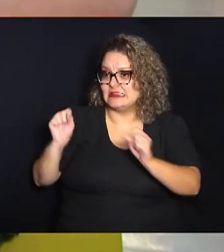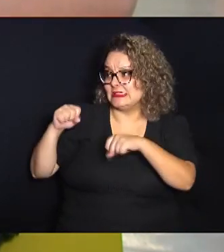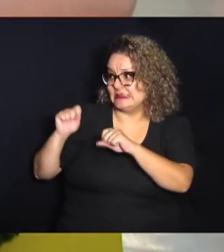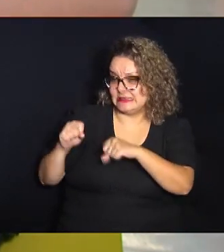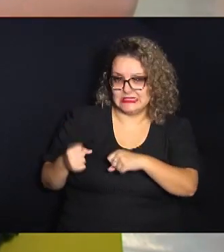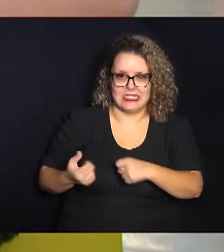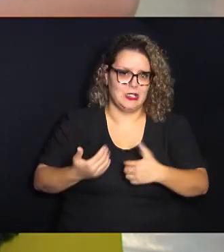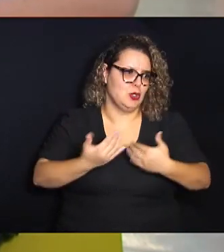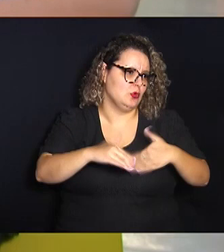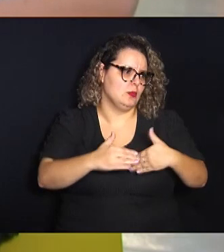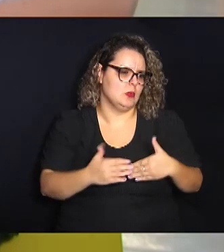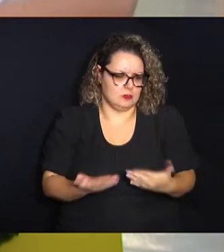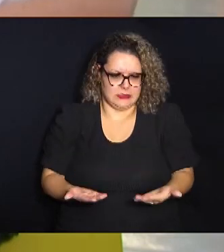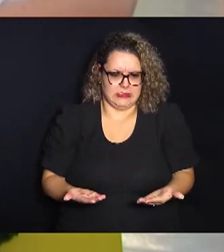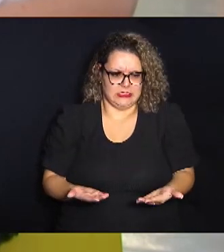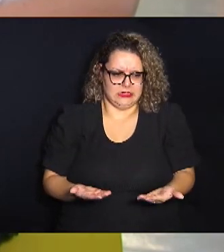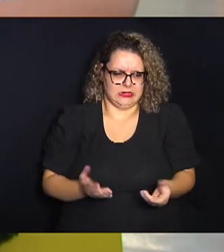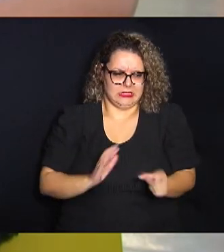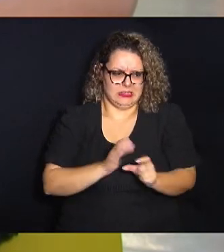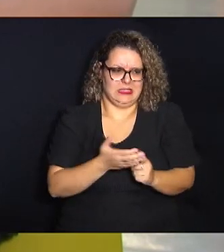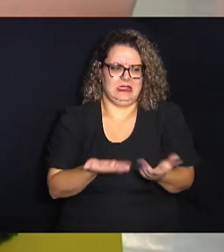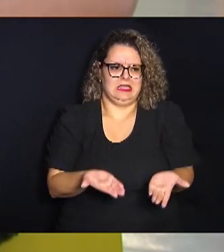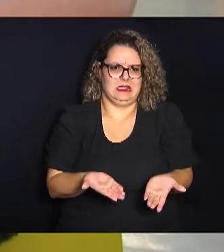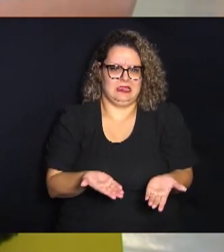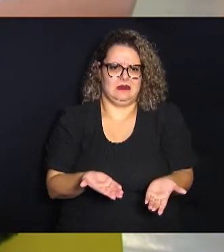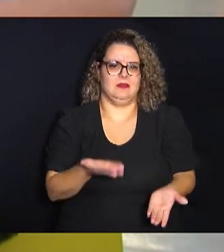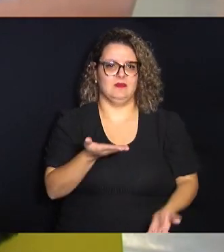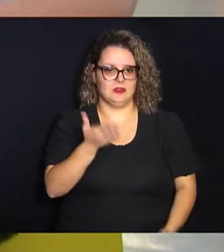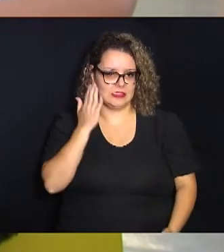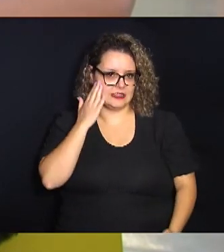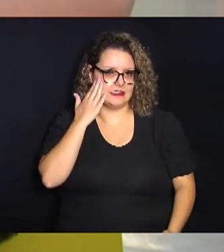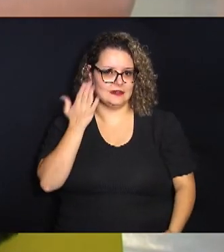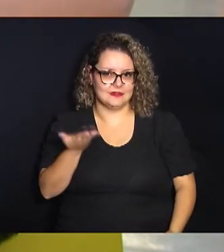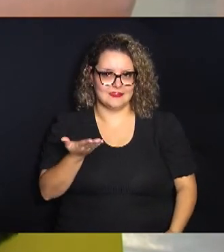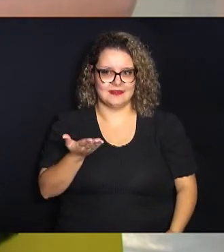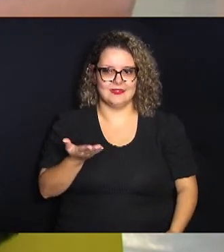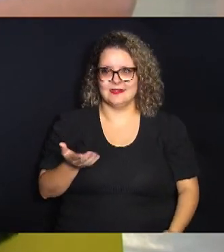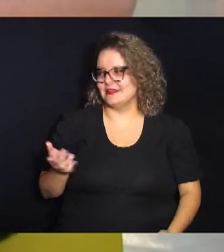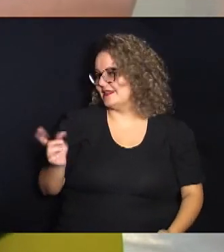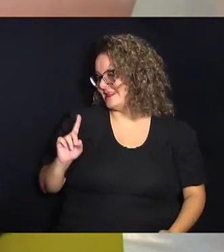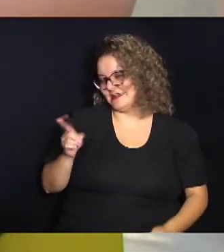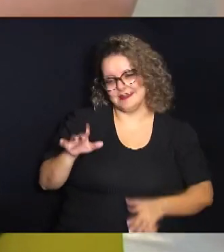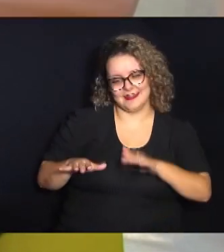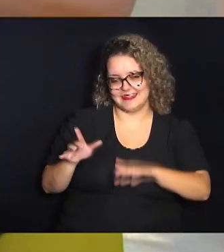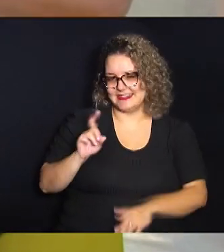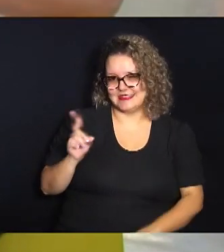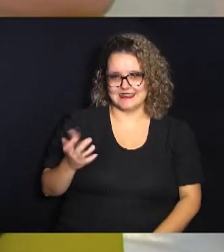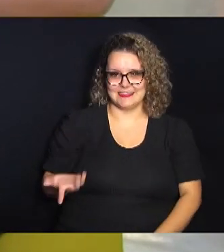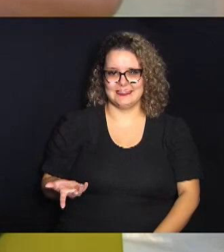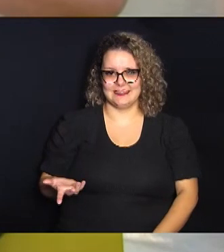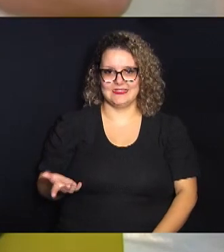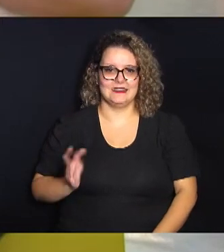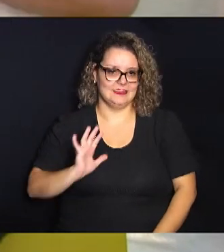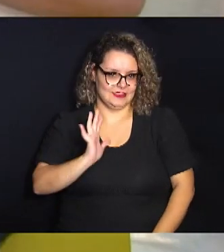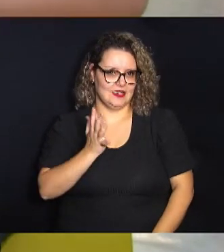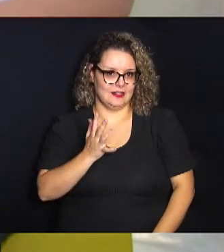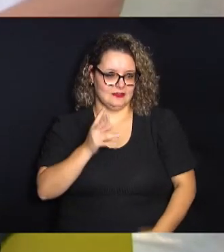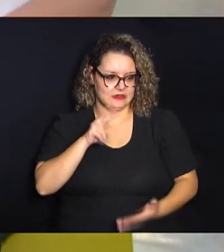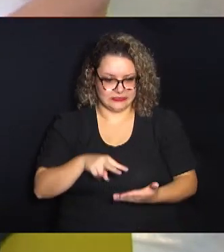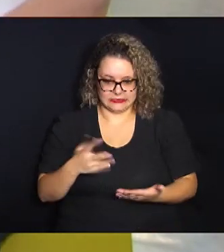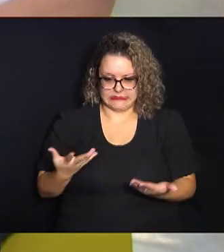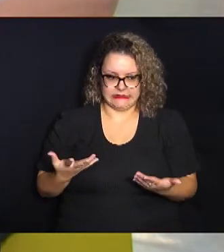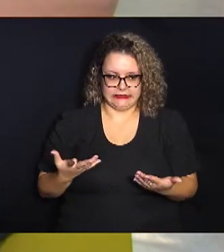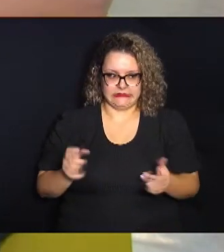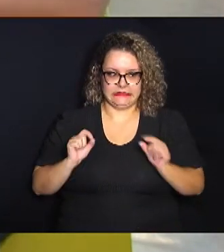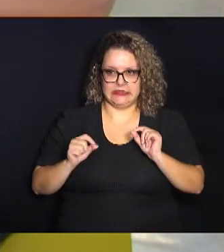em prova o é isso você nunca ouviu essa palavra você certamente já mas não é todo mundo nem sempre já aconteceu de você olhar e falar pelo